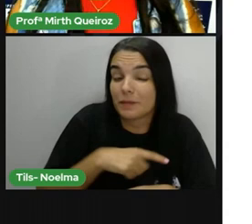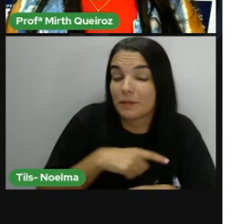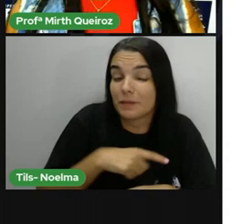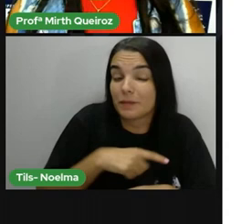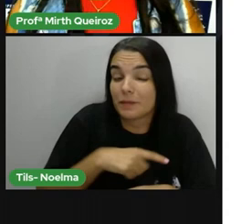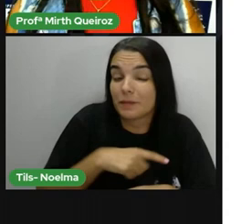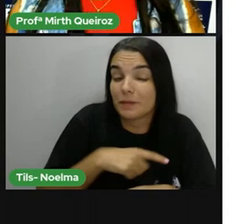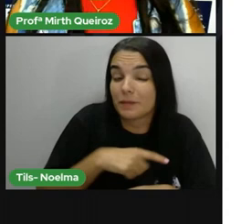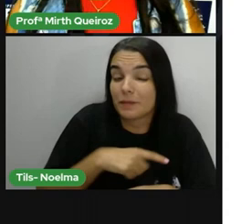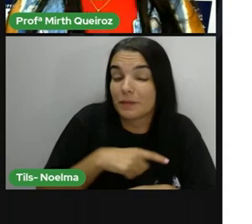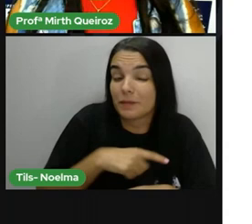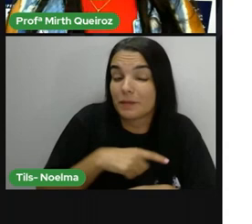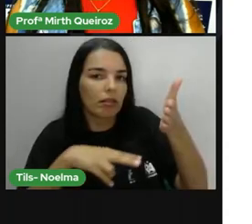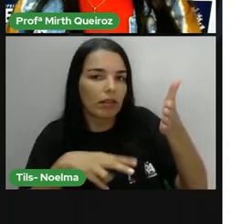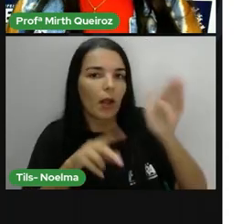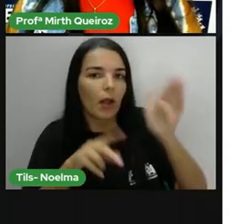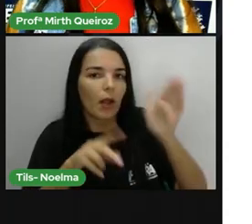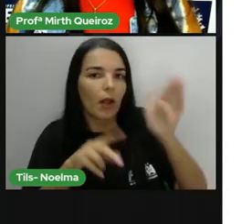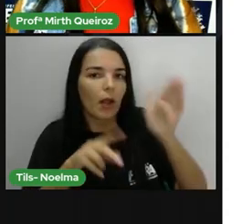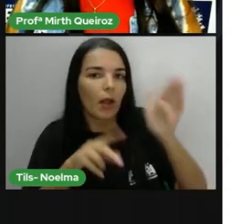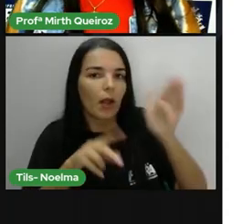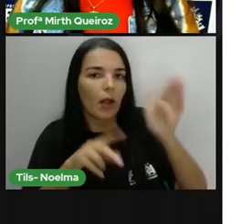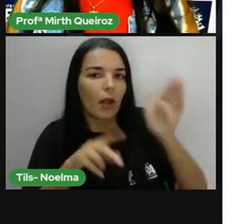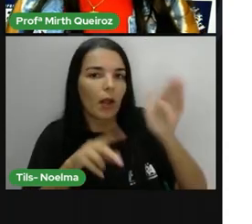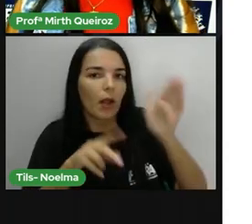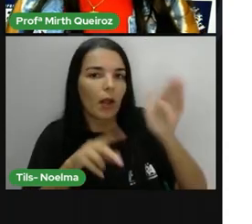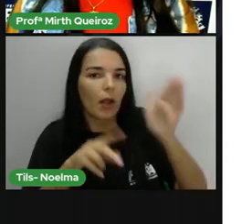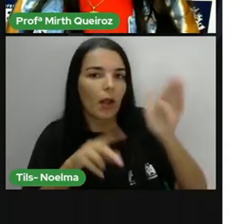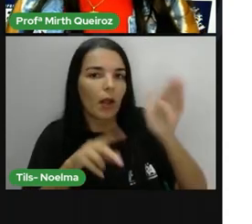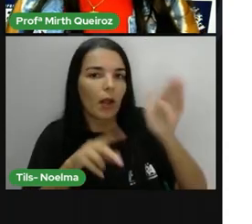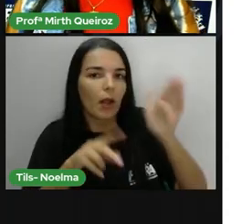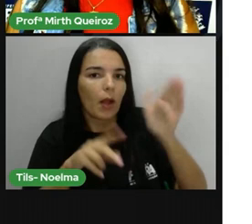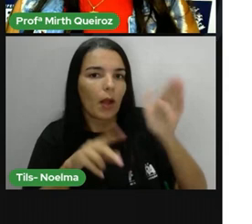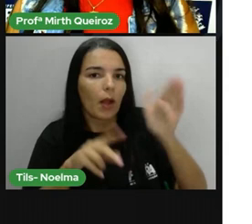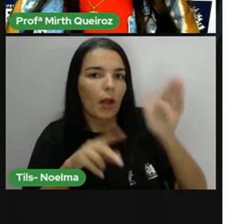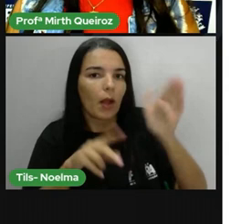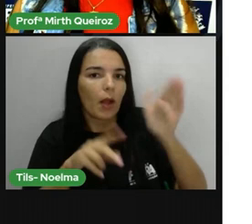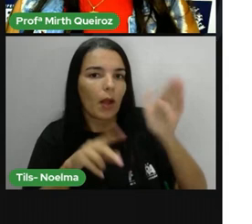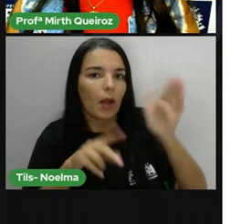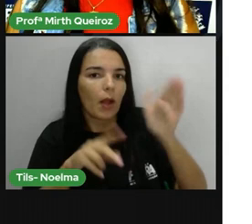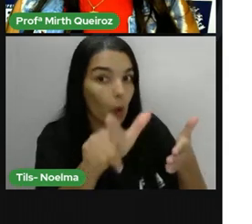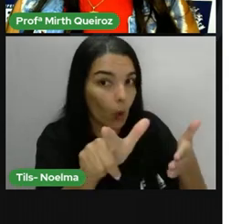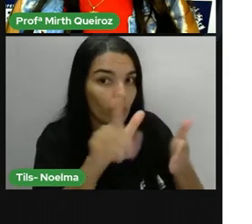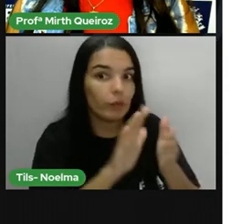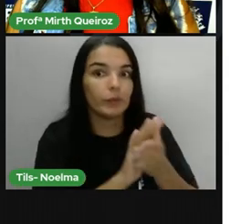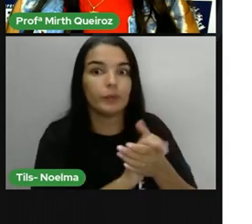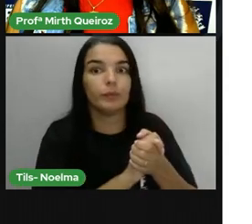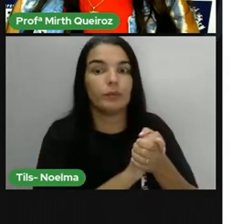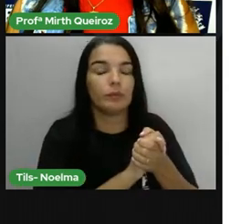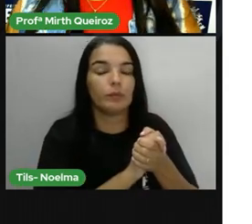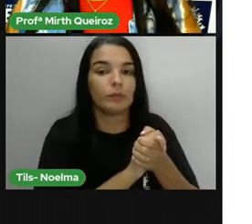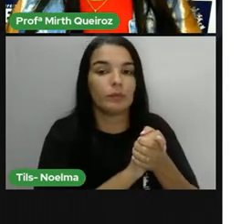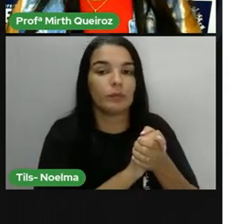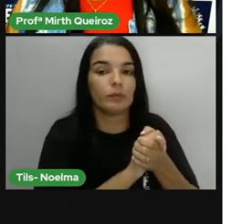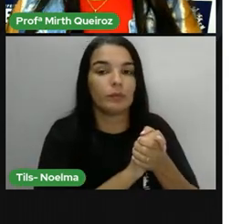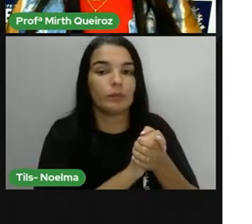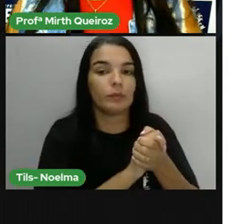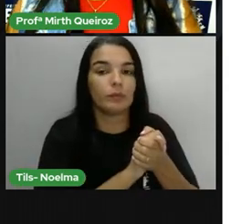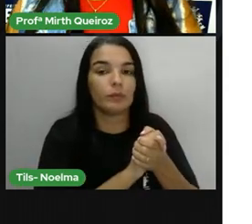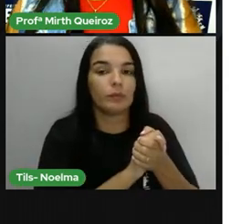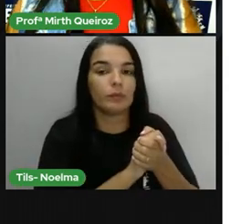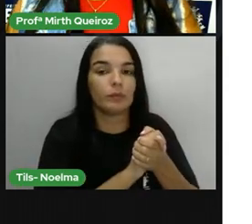Releia o poema. Esse poema que a PRO recitou para vocês, tá? Vocês vão receber ele.